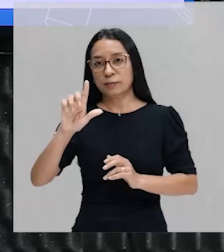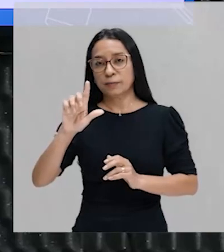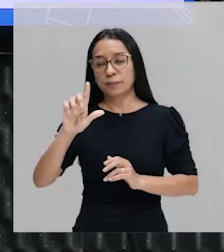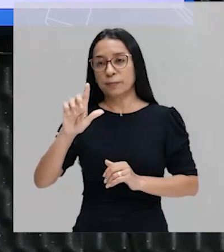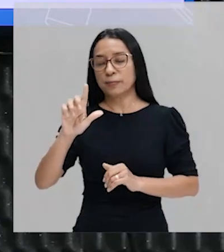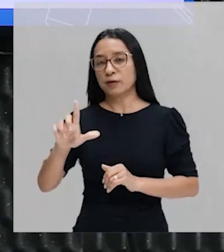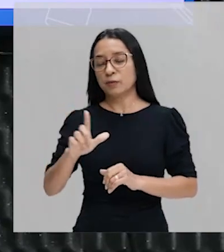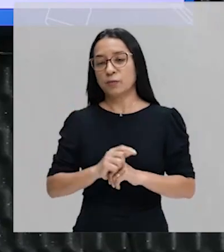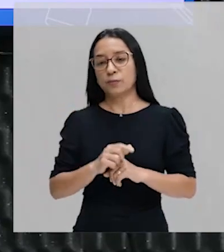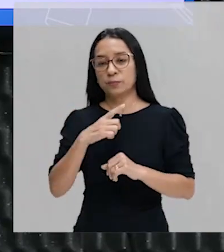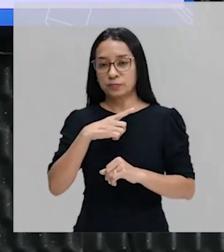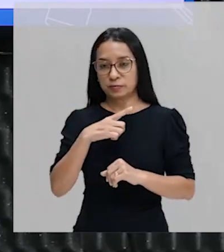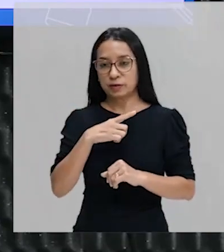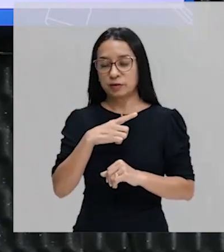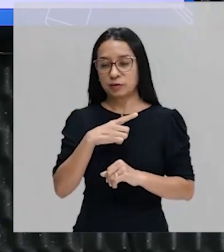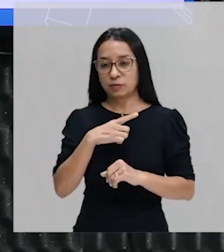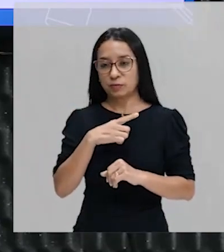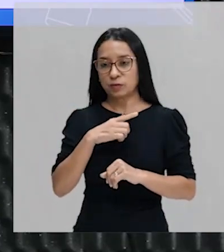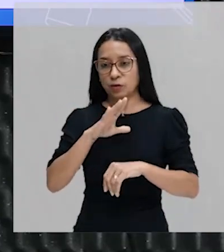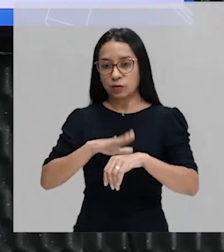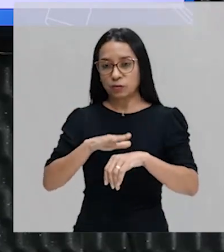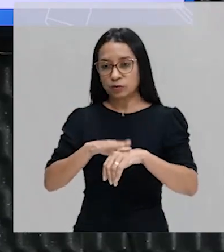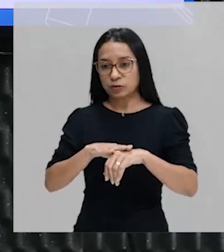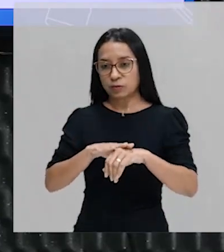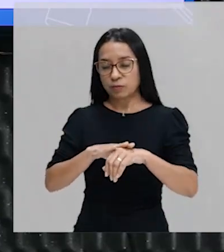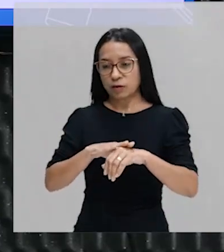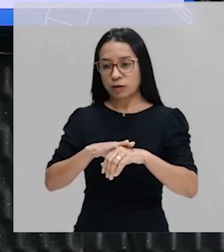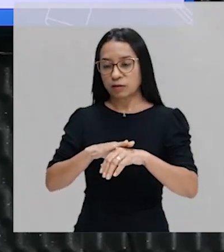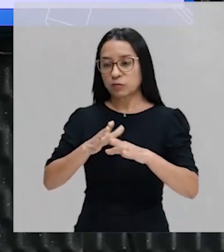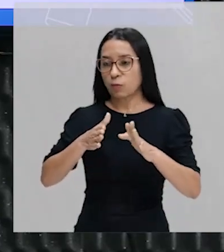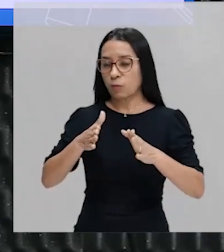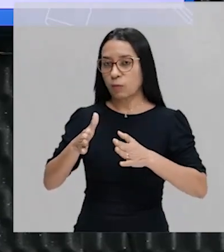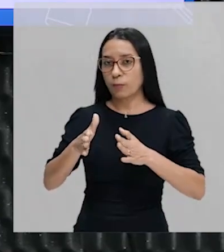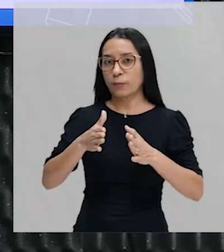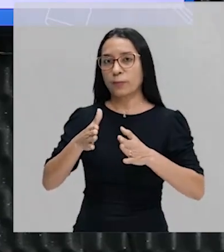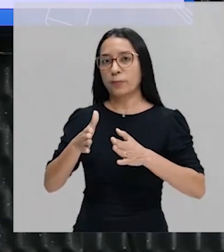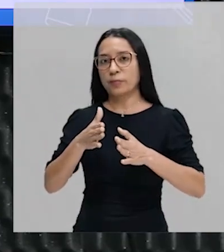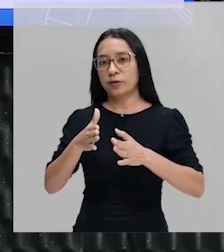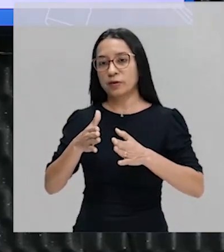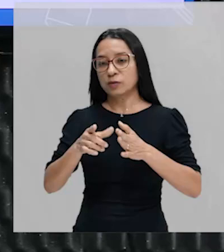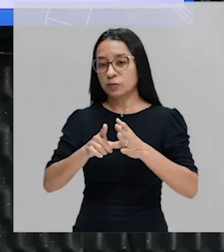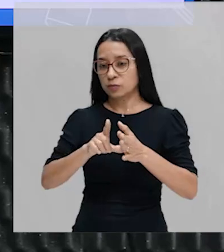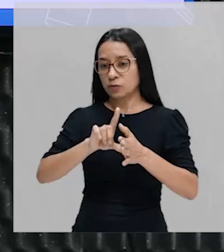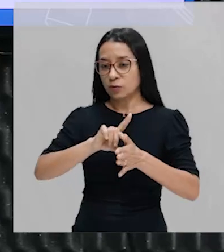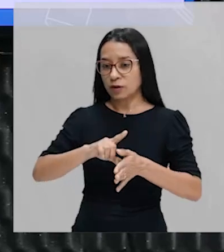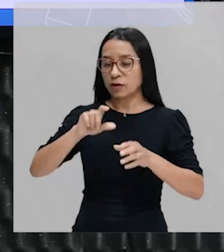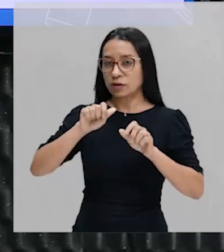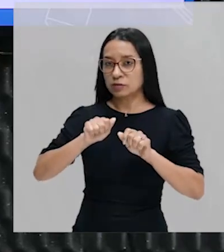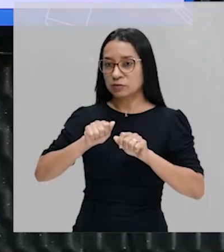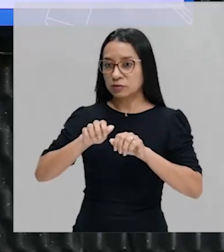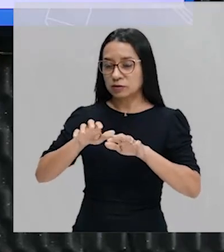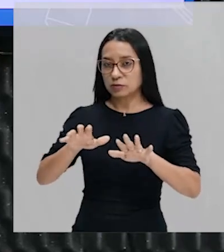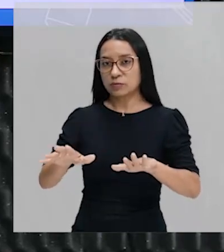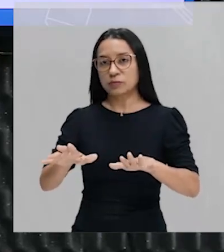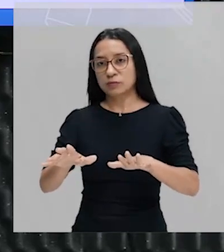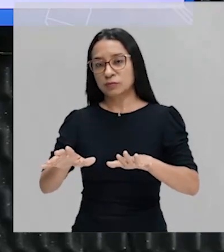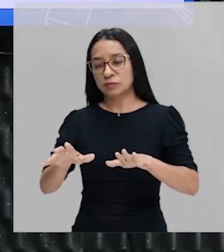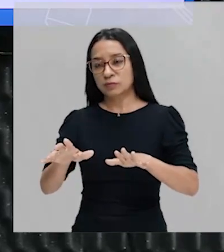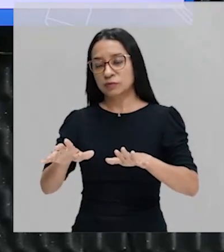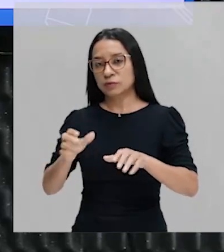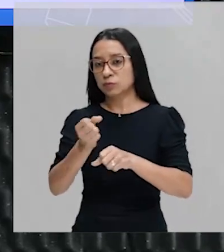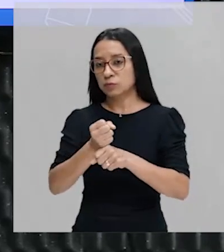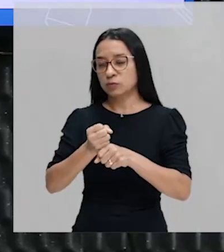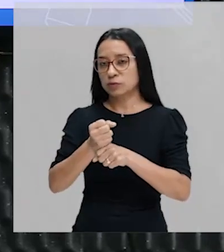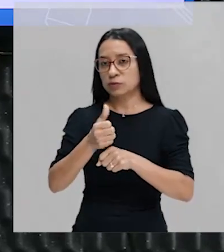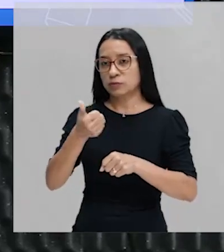mesmo se tendo ali um chamado período pré-colonial, de 1500 a 1530, um